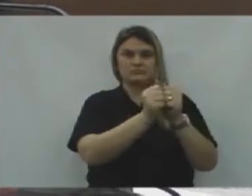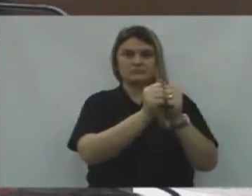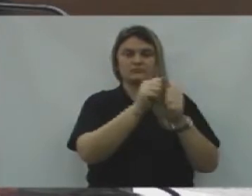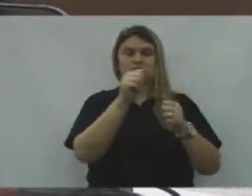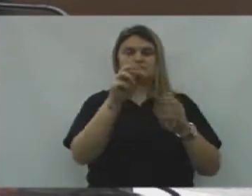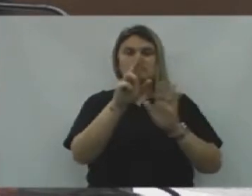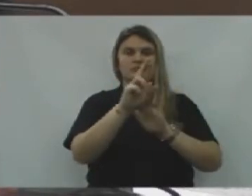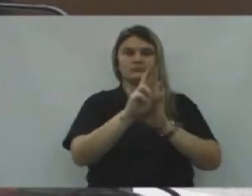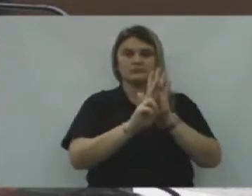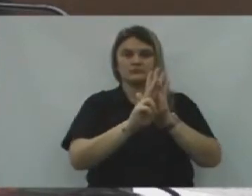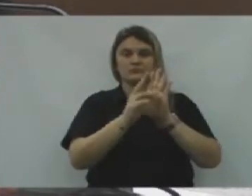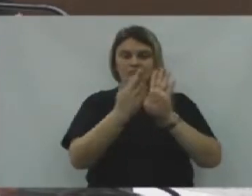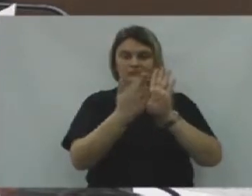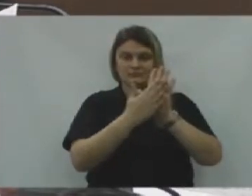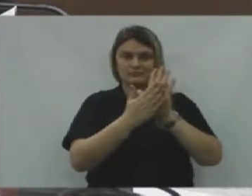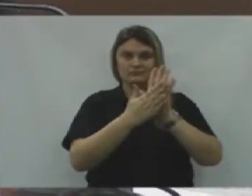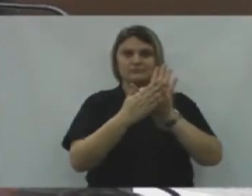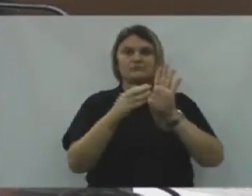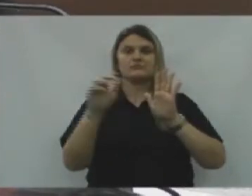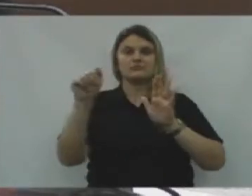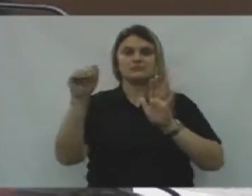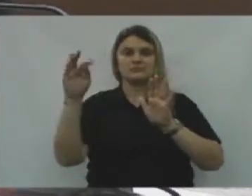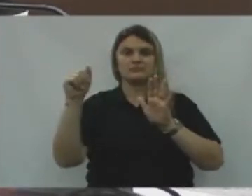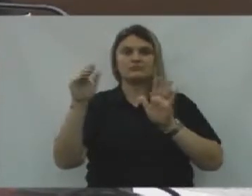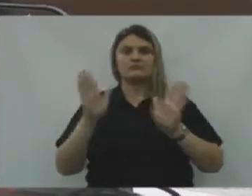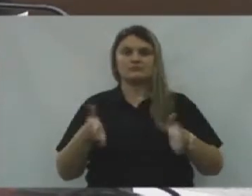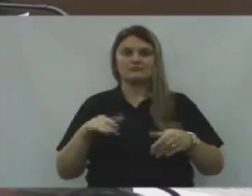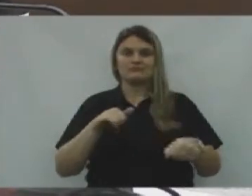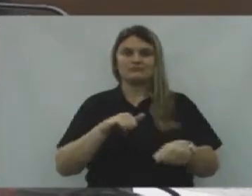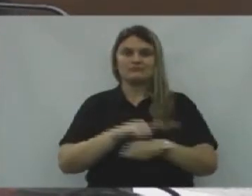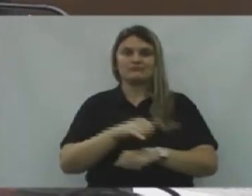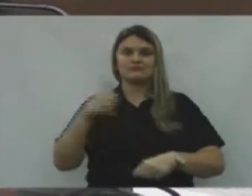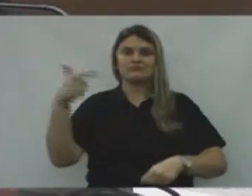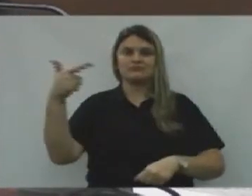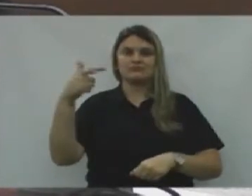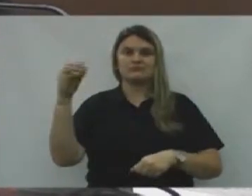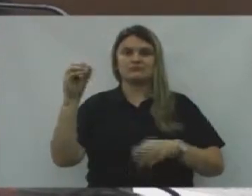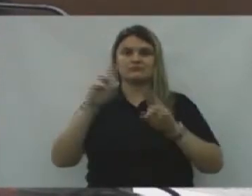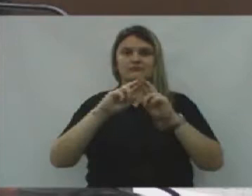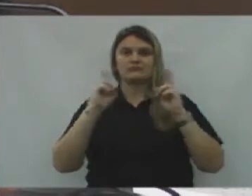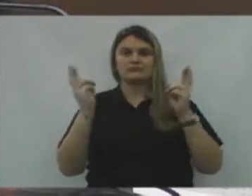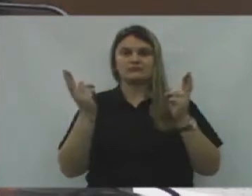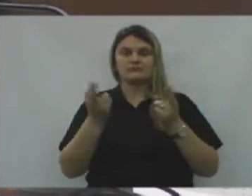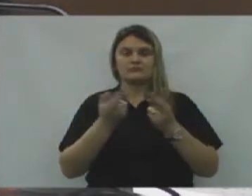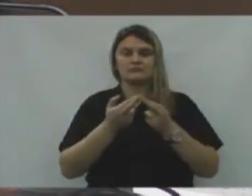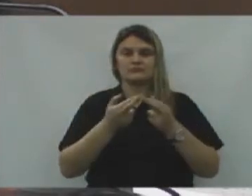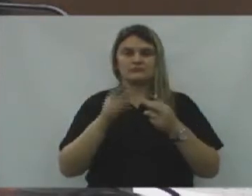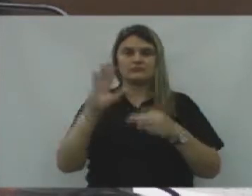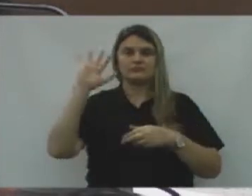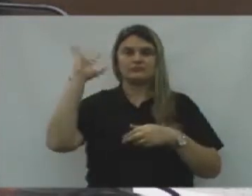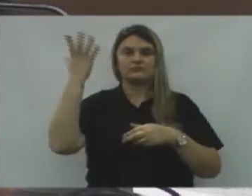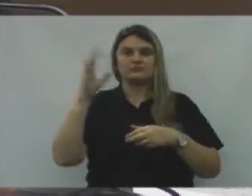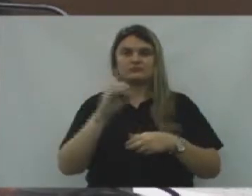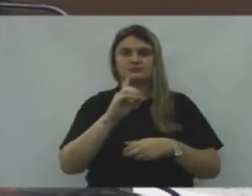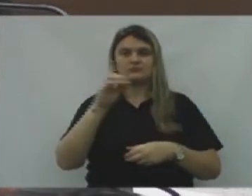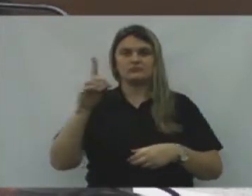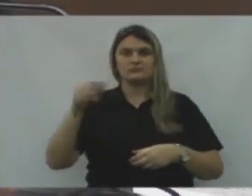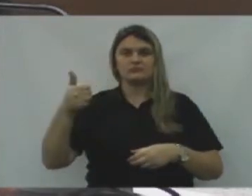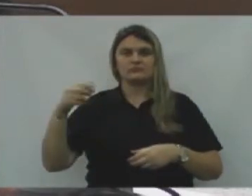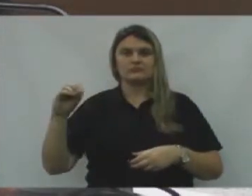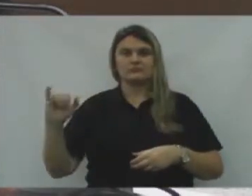parte da referida solicitação, Estarei ausente da vigésima reunião ordinária, A realizar-se no dia